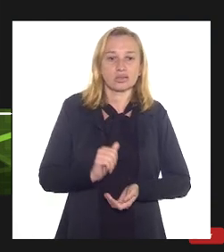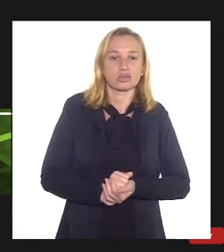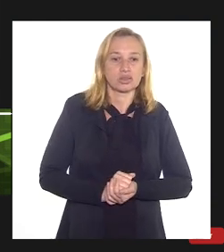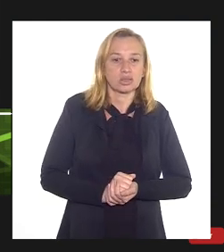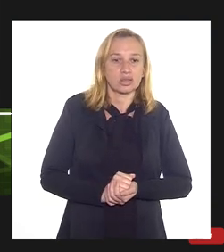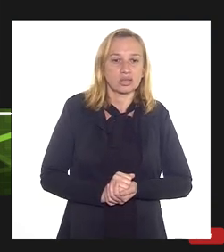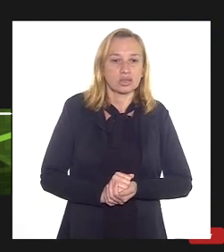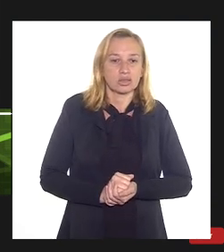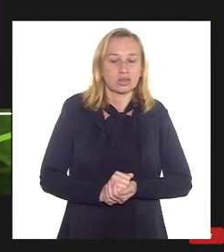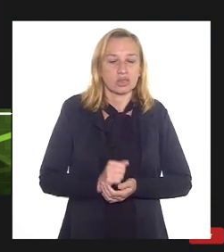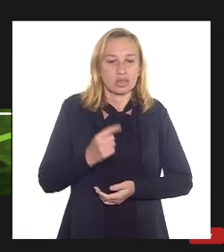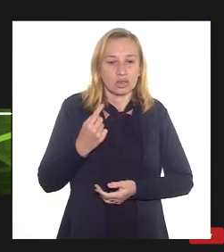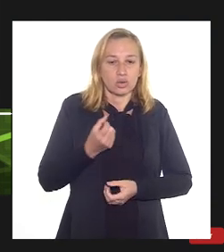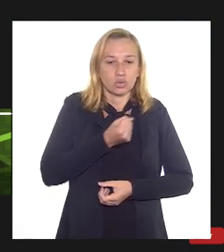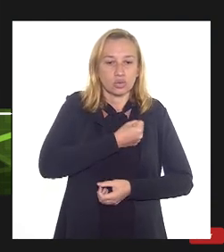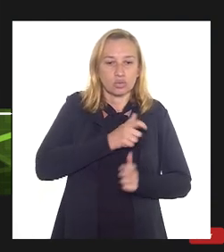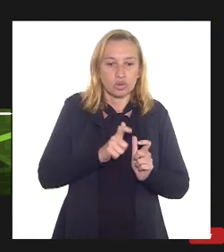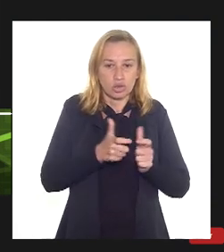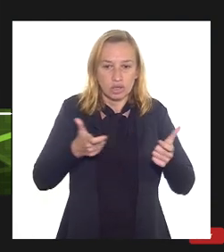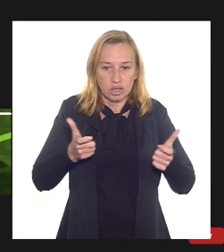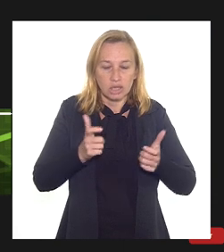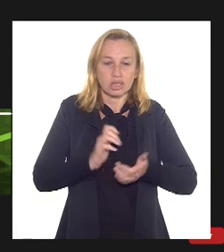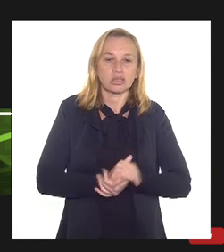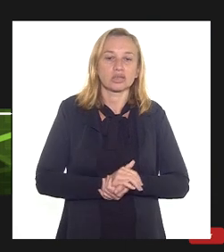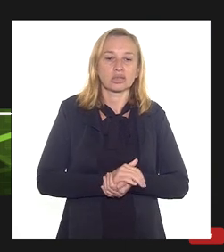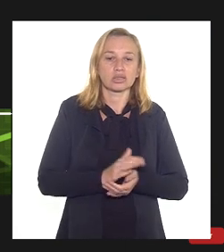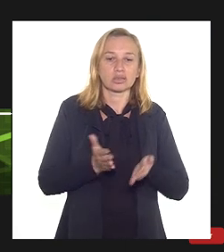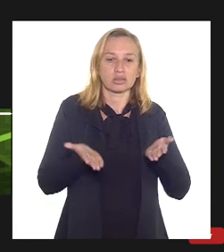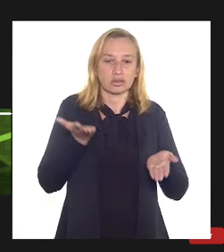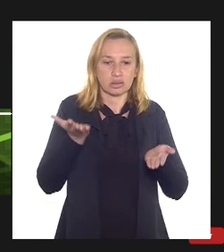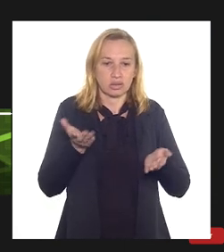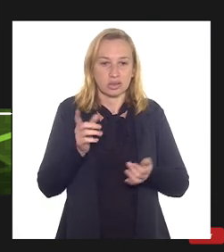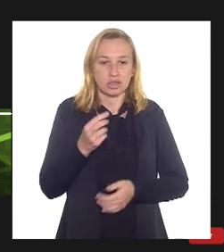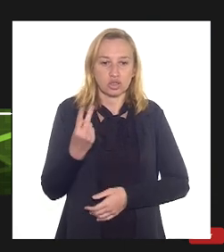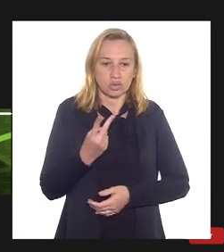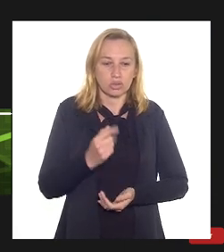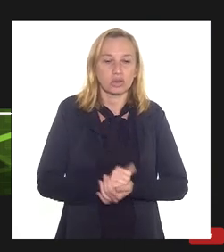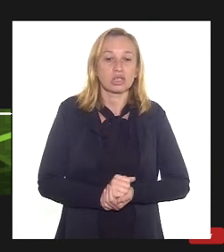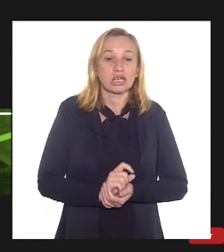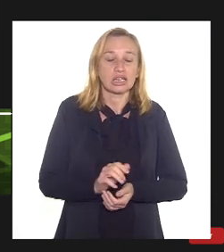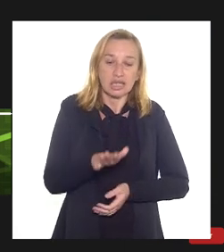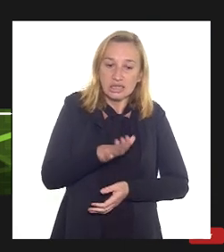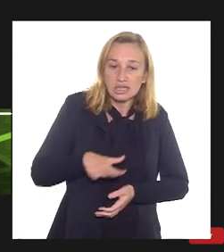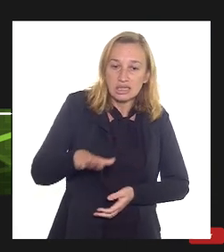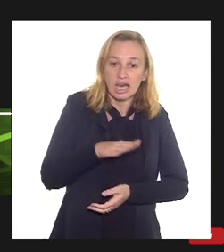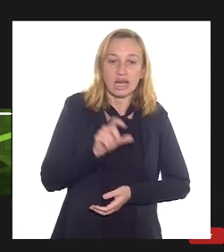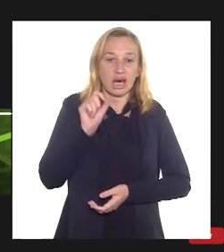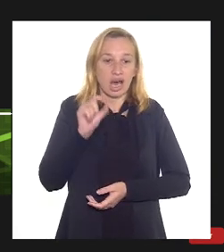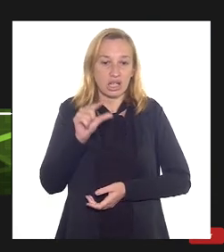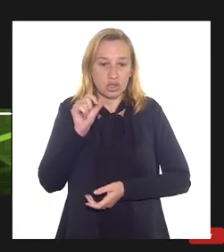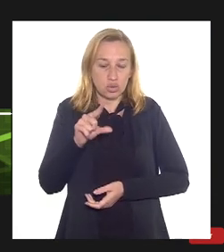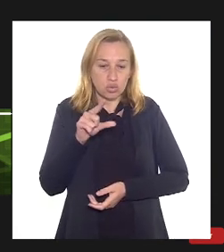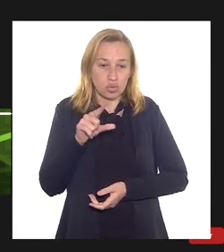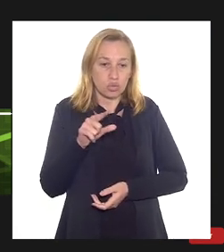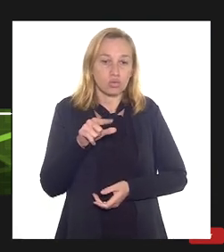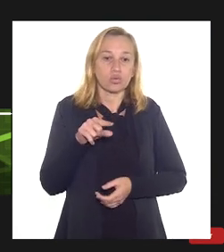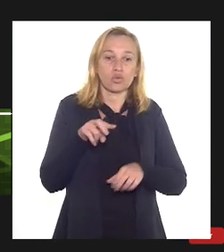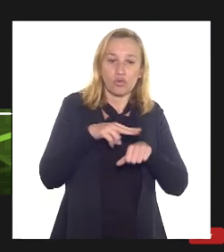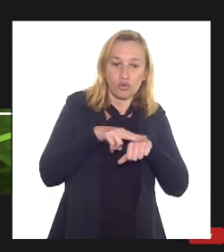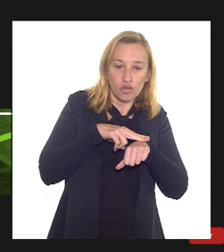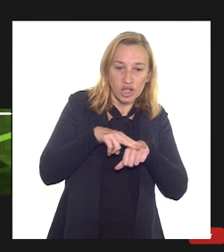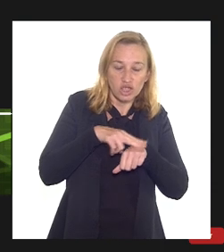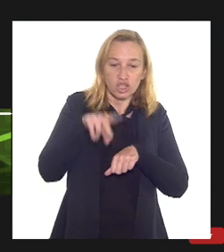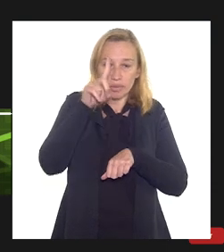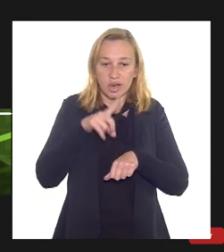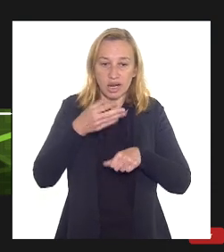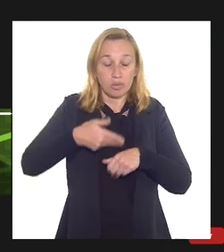a demanda total é o empilhamento das duas barras e nessas áreas azul, verde e amarela que aparecem